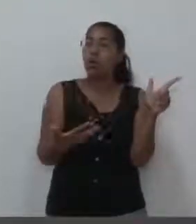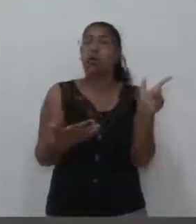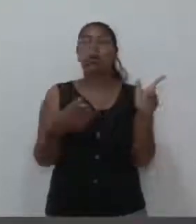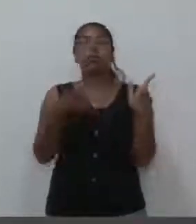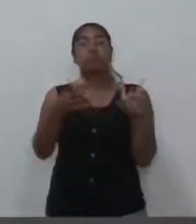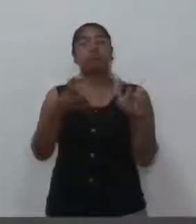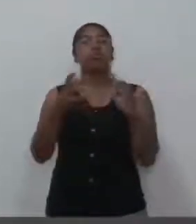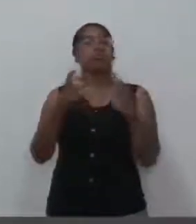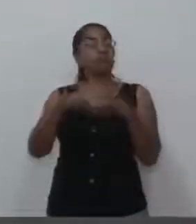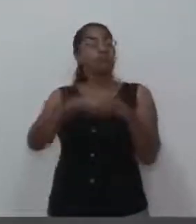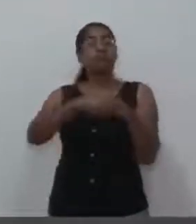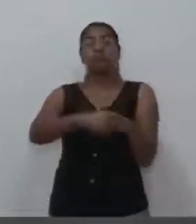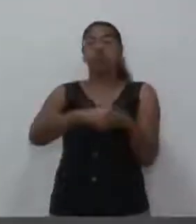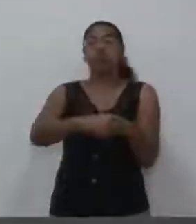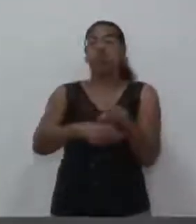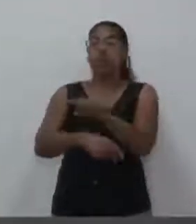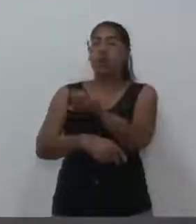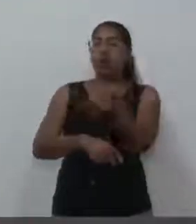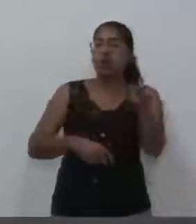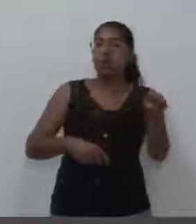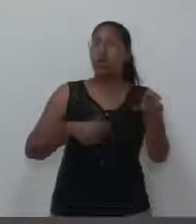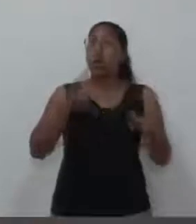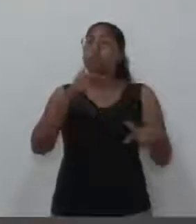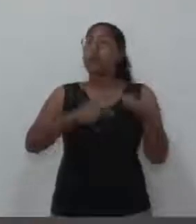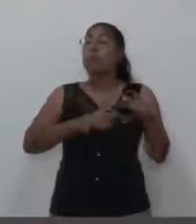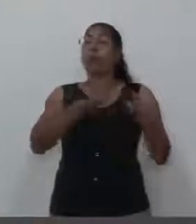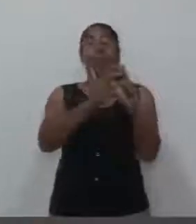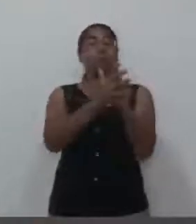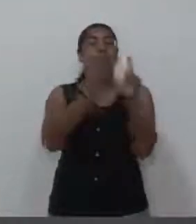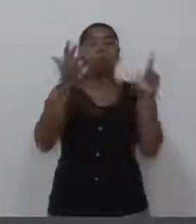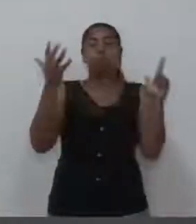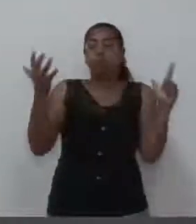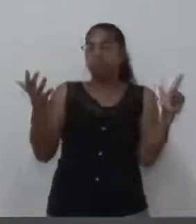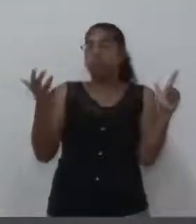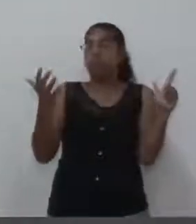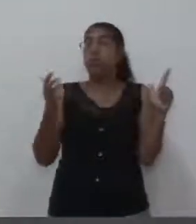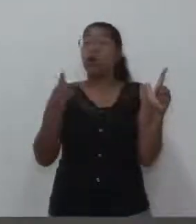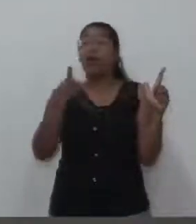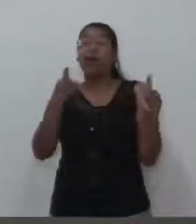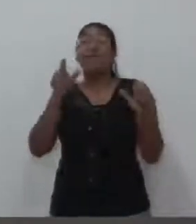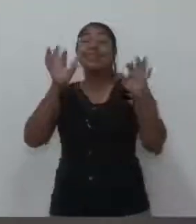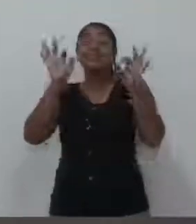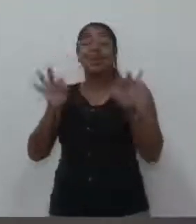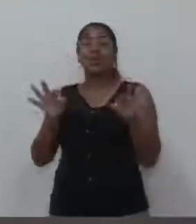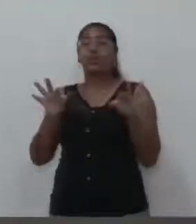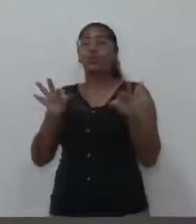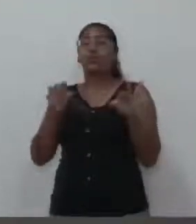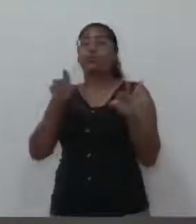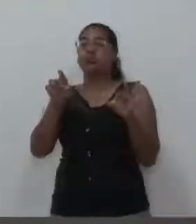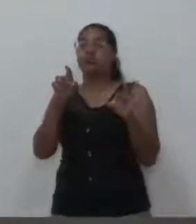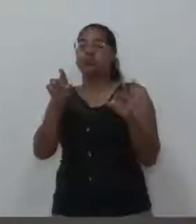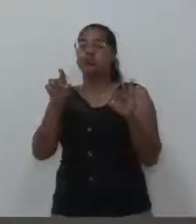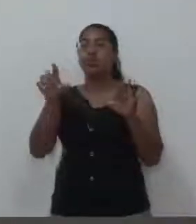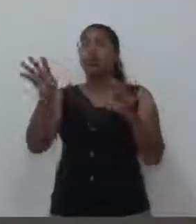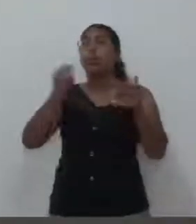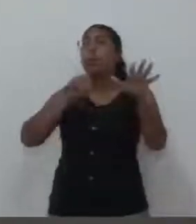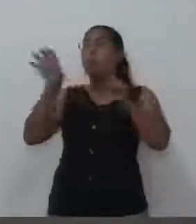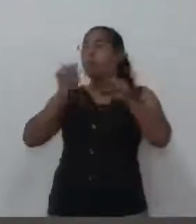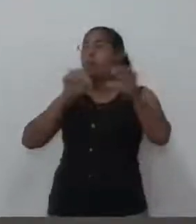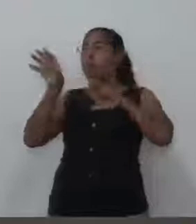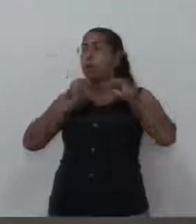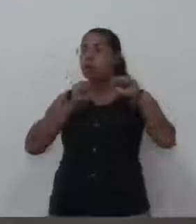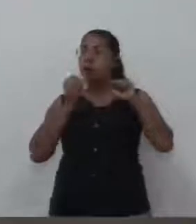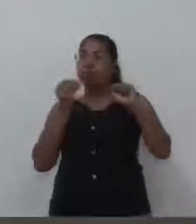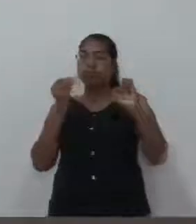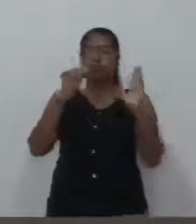levam informações reais, fidedignas, checadas para a população, que esses se emprestam um importante serviço,